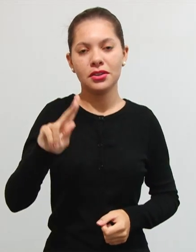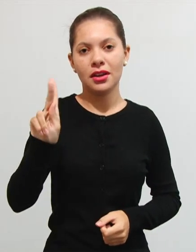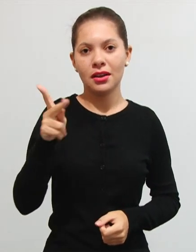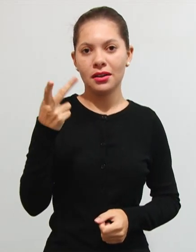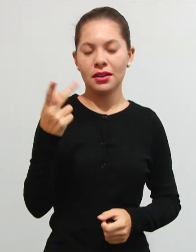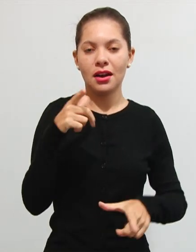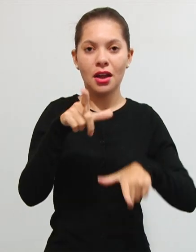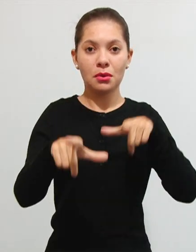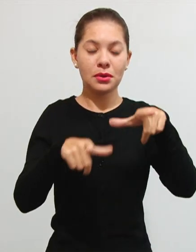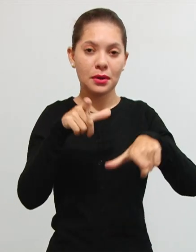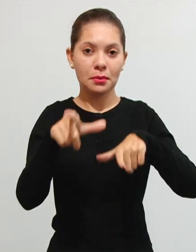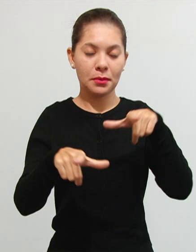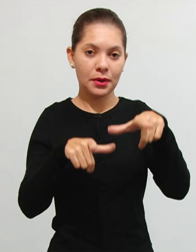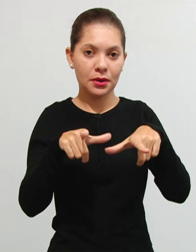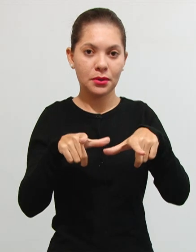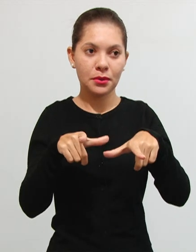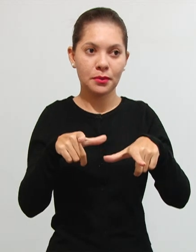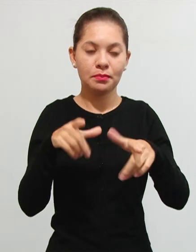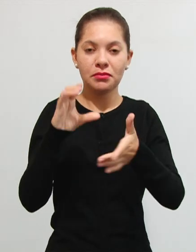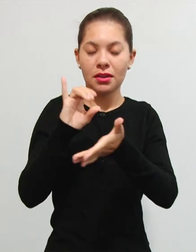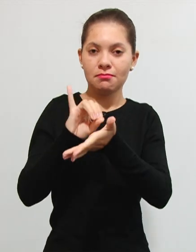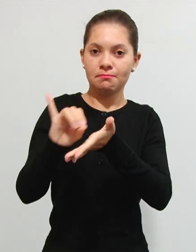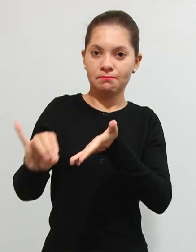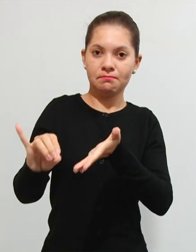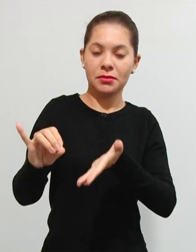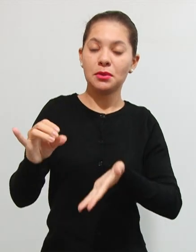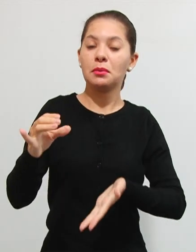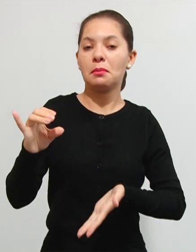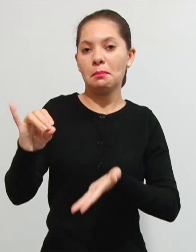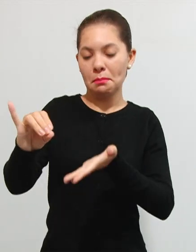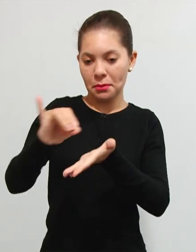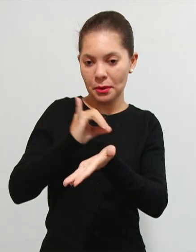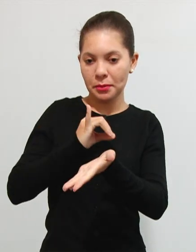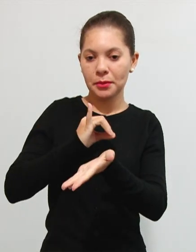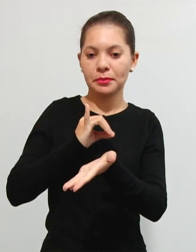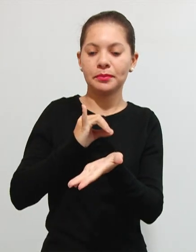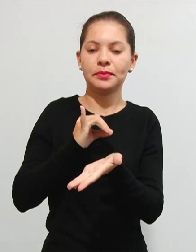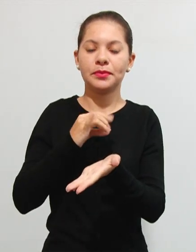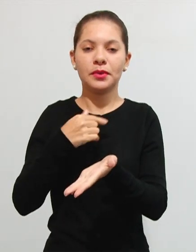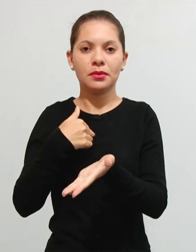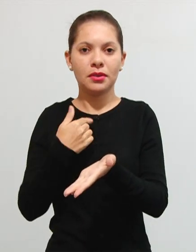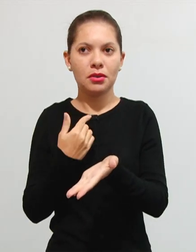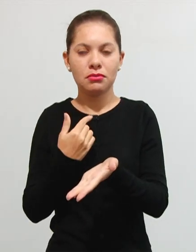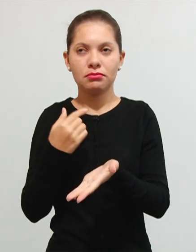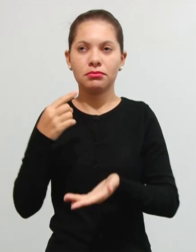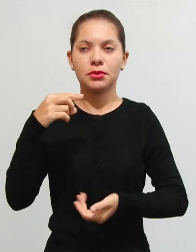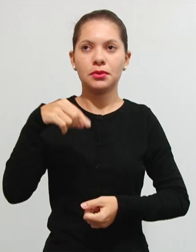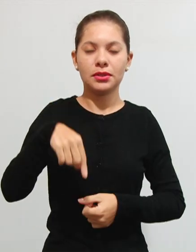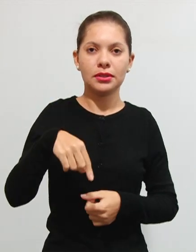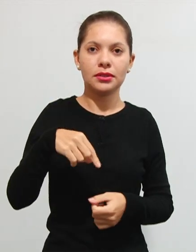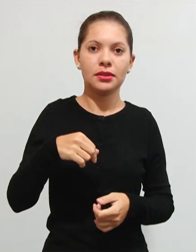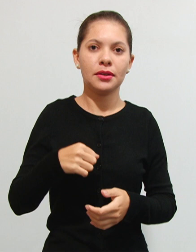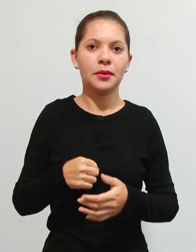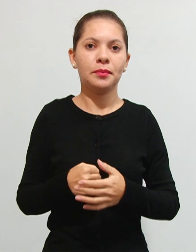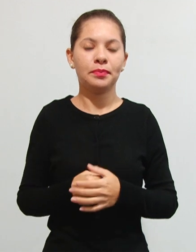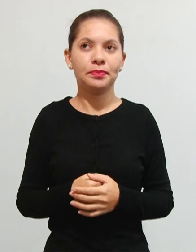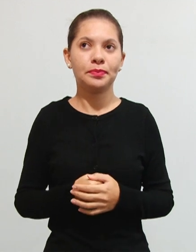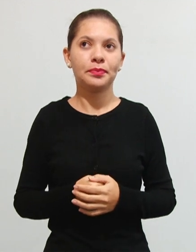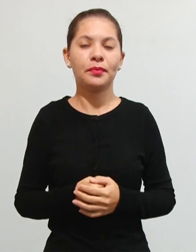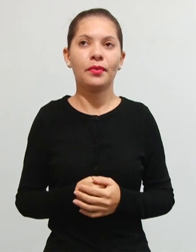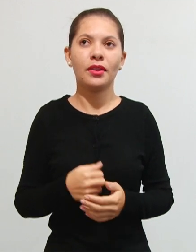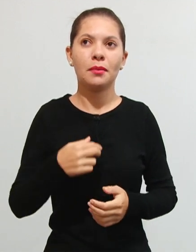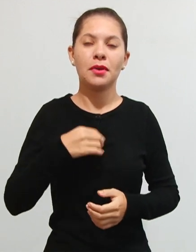que está sendo devolvido para mim. Quando eu estou ali, de fato, tendo a minha